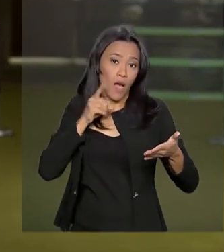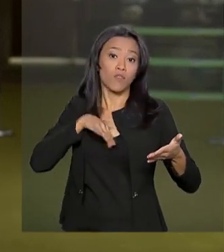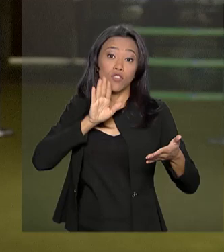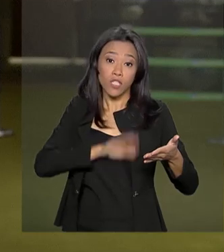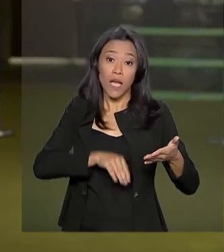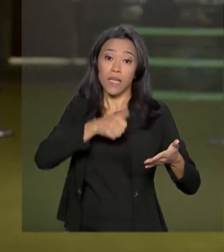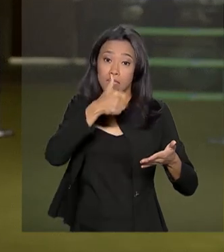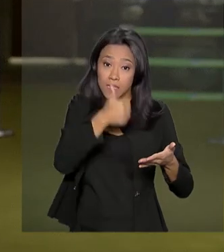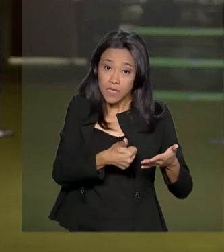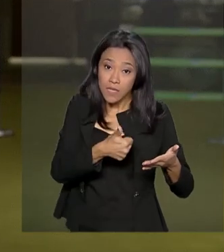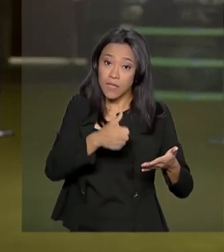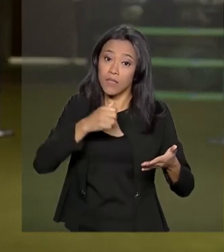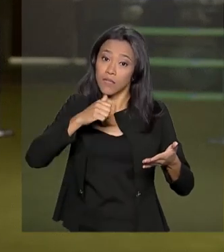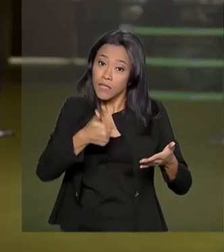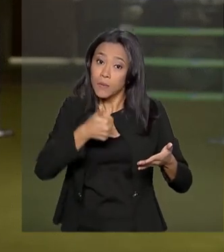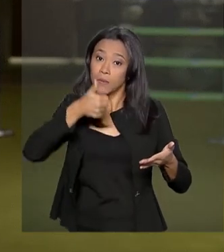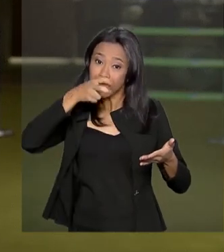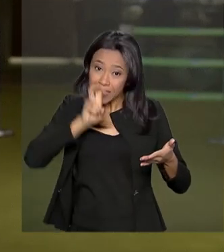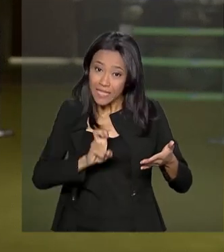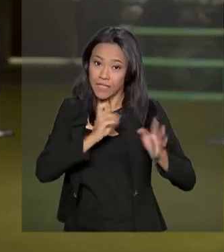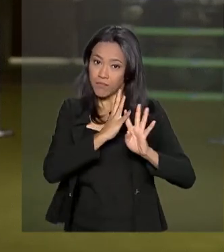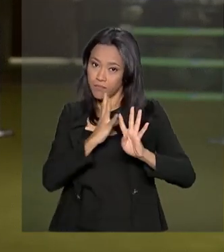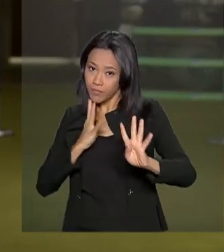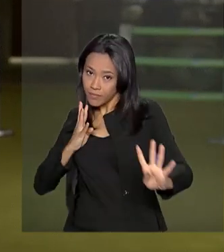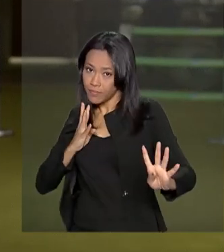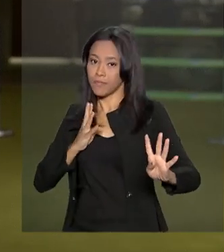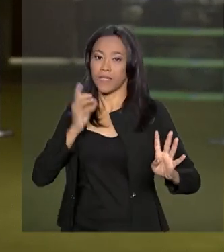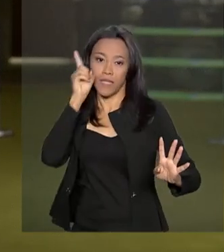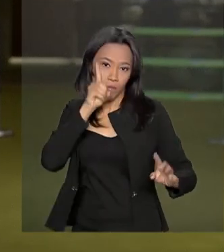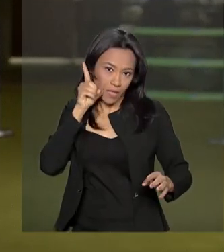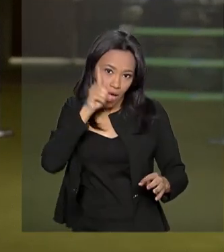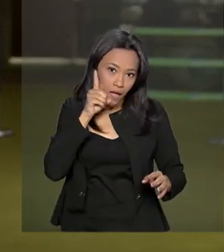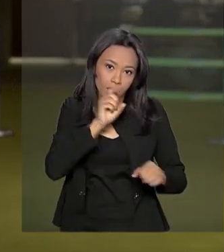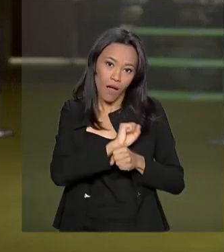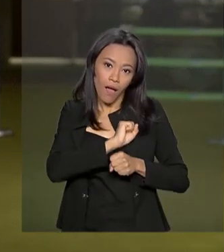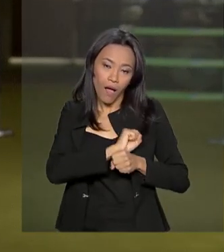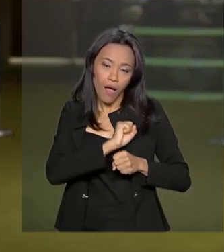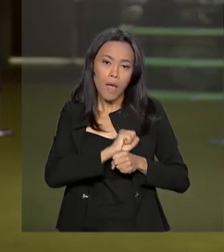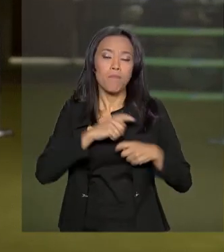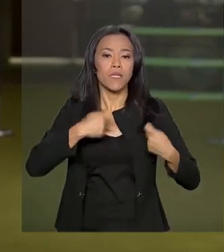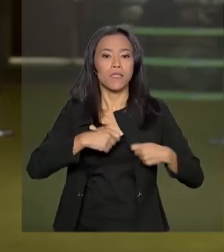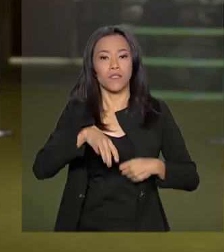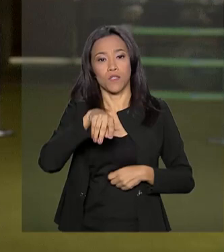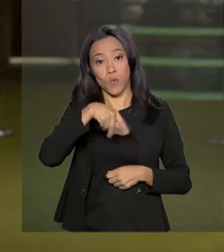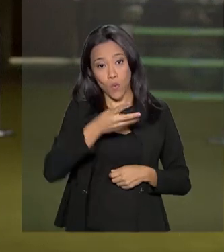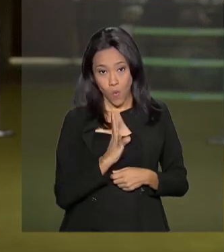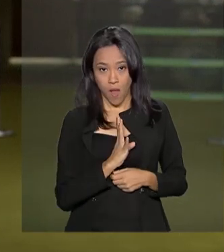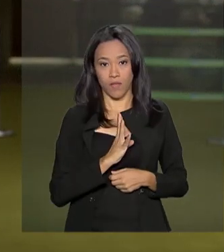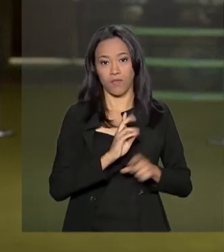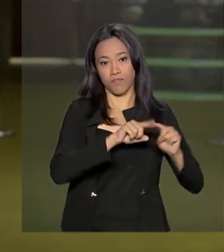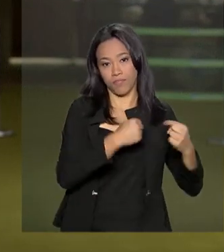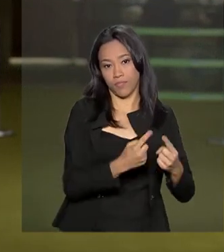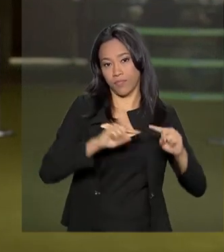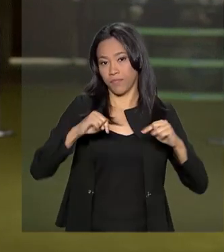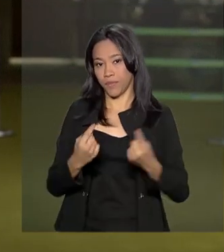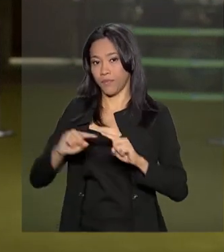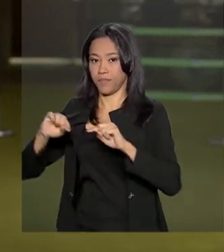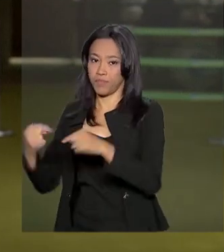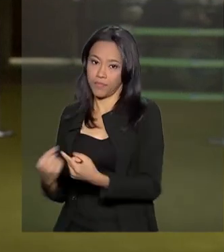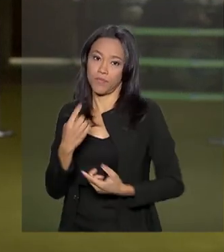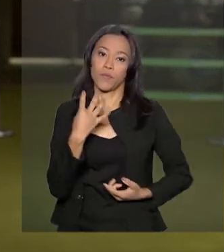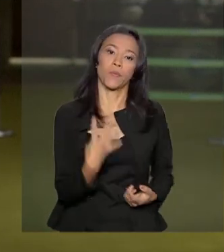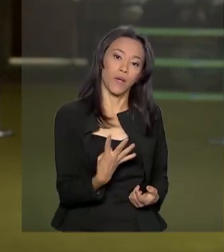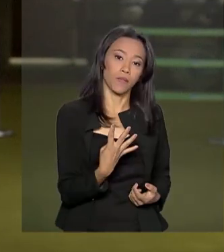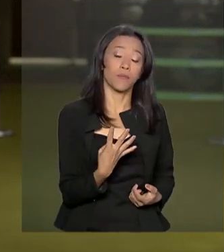deputados aí na fila e isso indica que serão necessárias pelo menos quatro sessões para ouvi-los, né? A Comissão